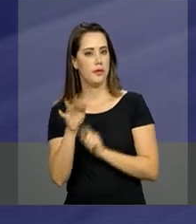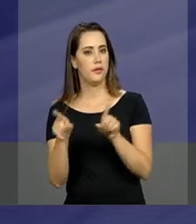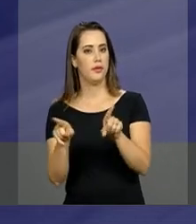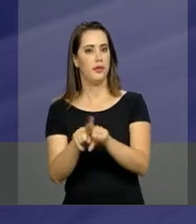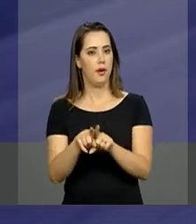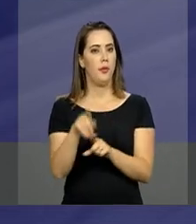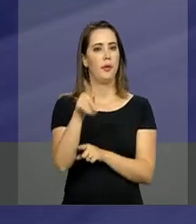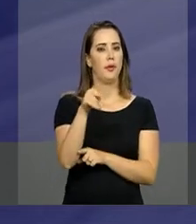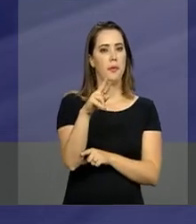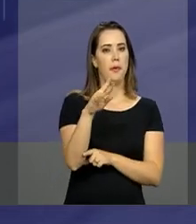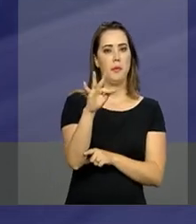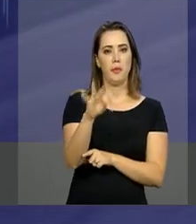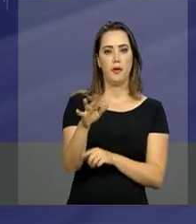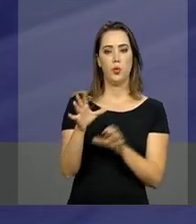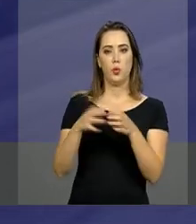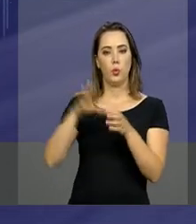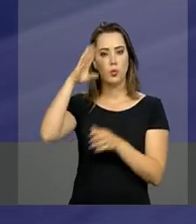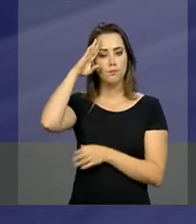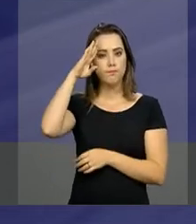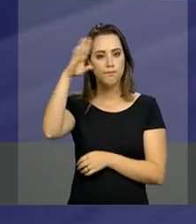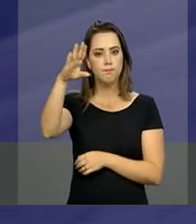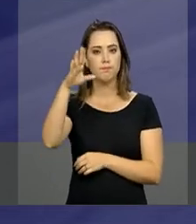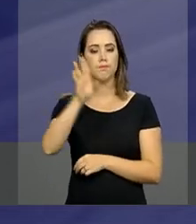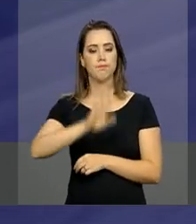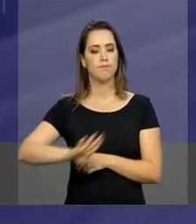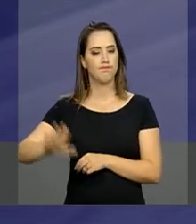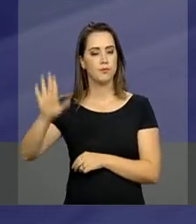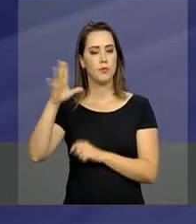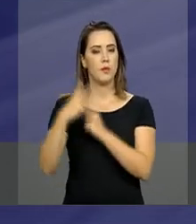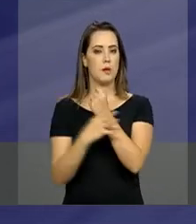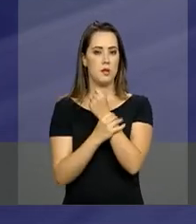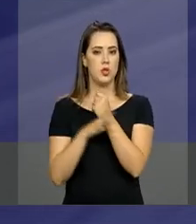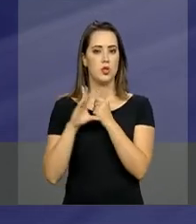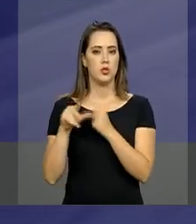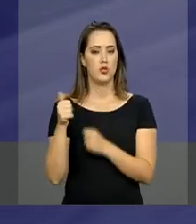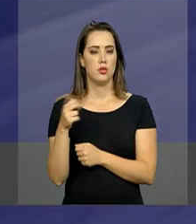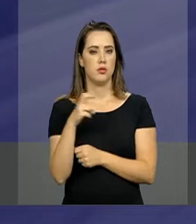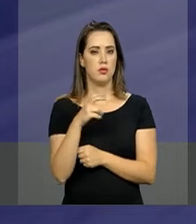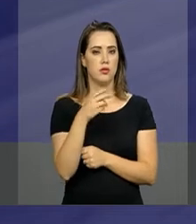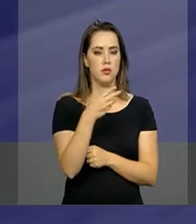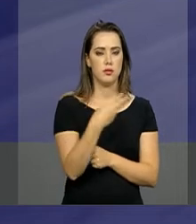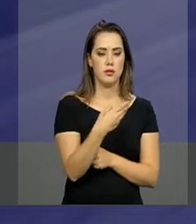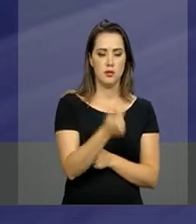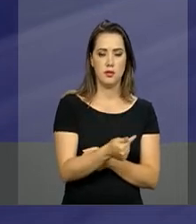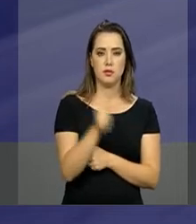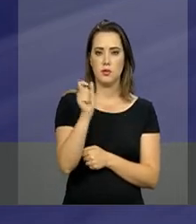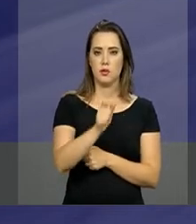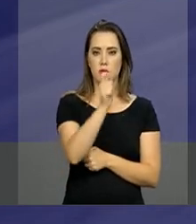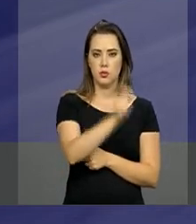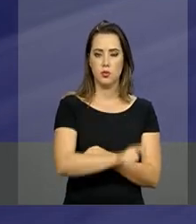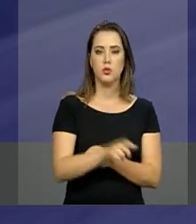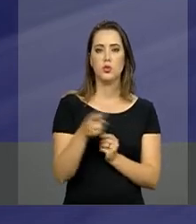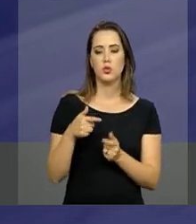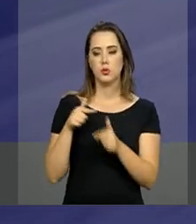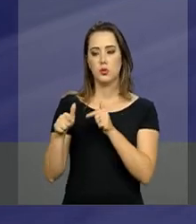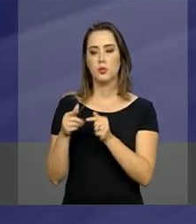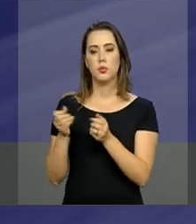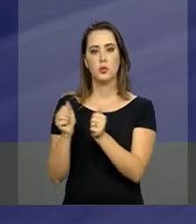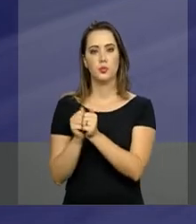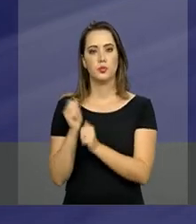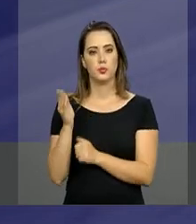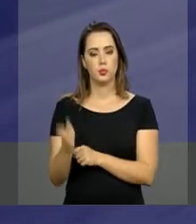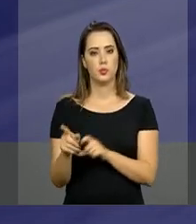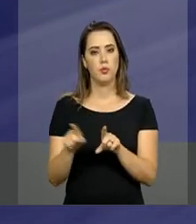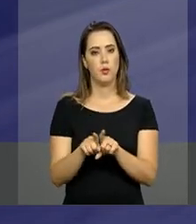Rodoviária Federal, da Força Nacional de Segurança, que já tem lá 157 homens que foram destacados para essa missão